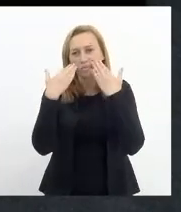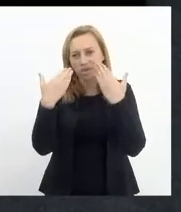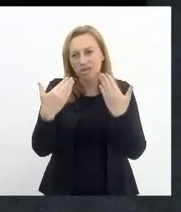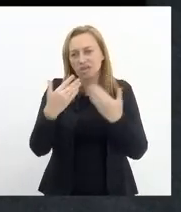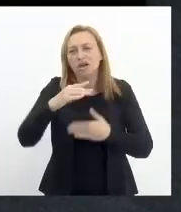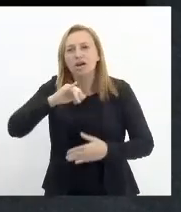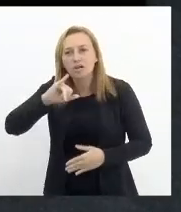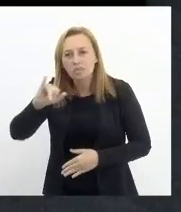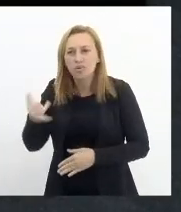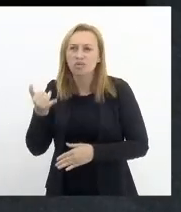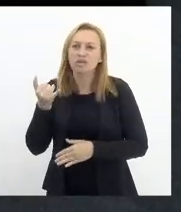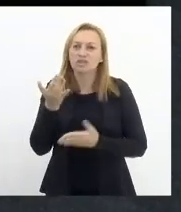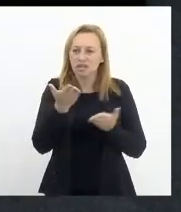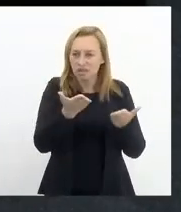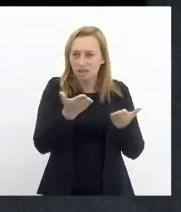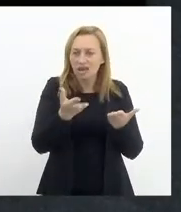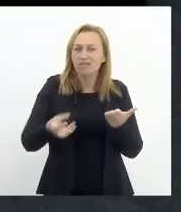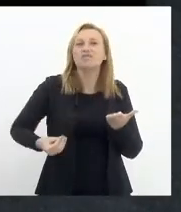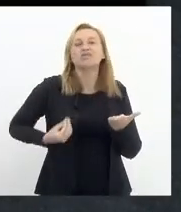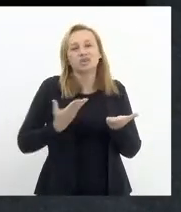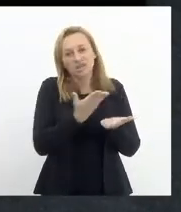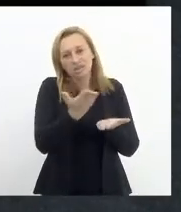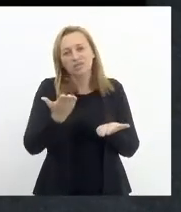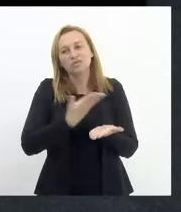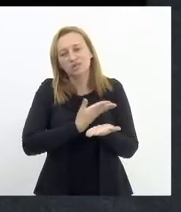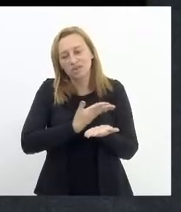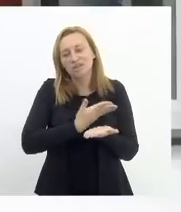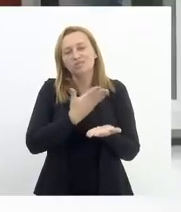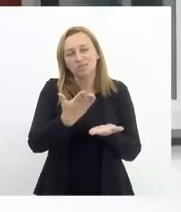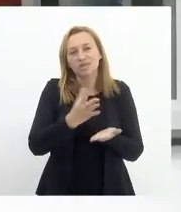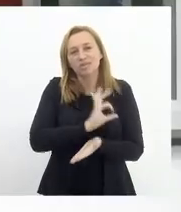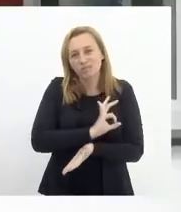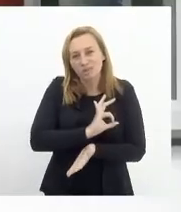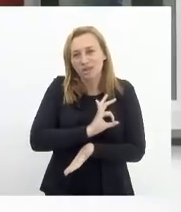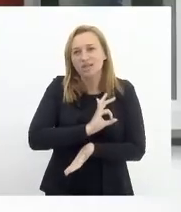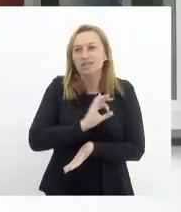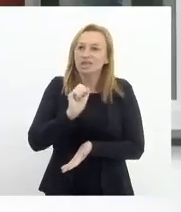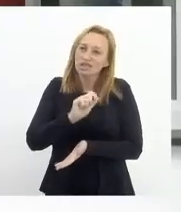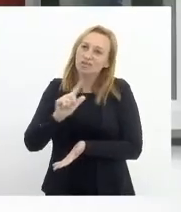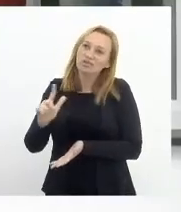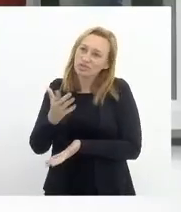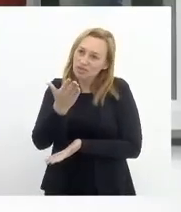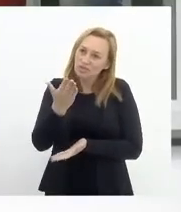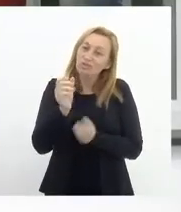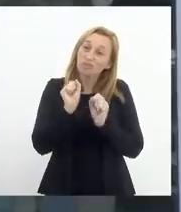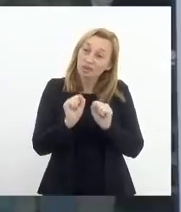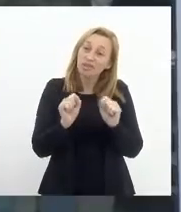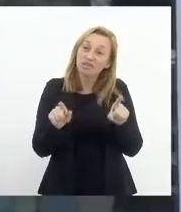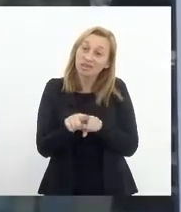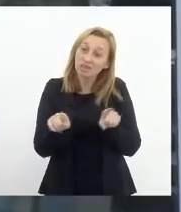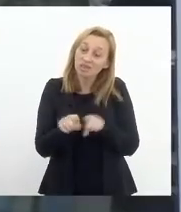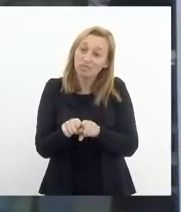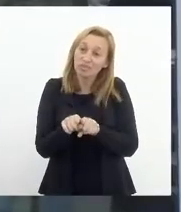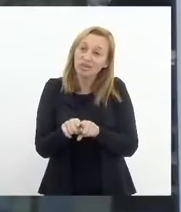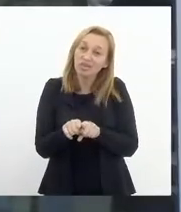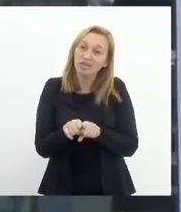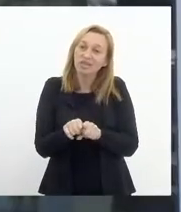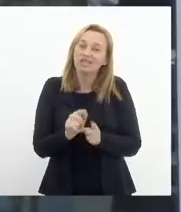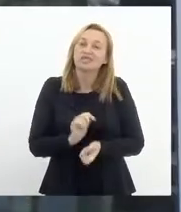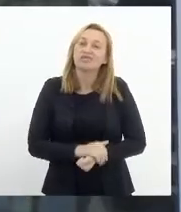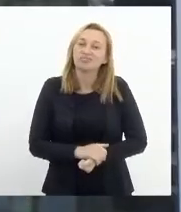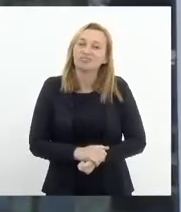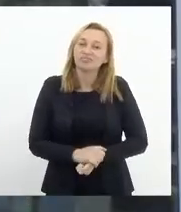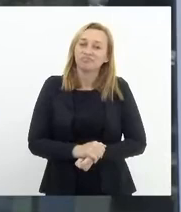aproveitando aí a presença dos nossos companheiros da Polícia Civil, podendo antecipar essa decisão.